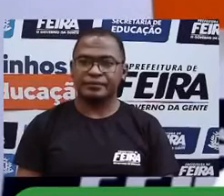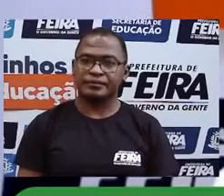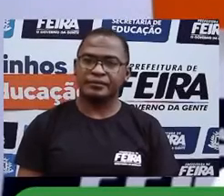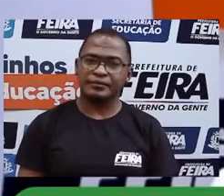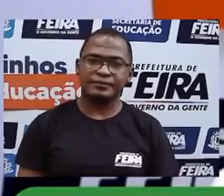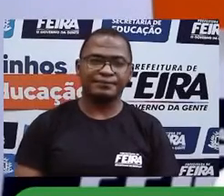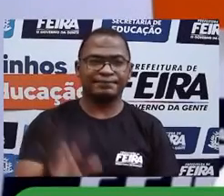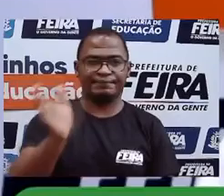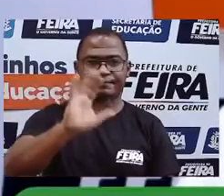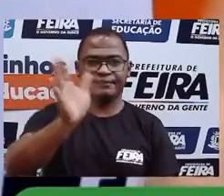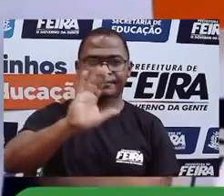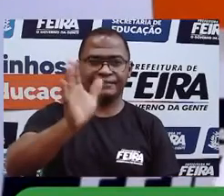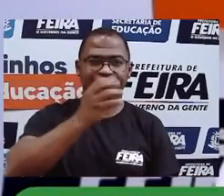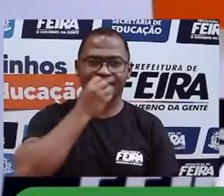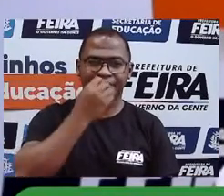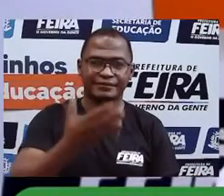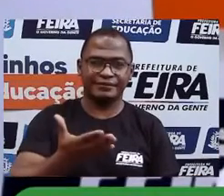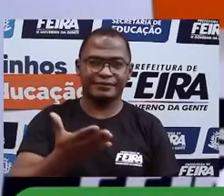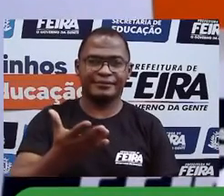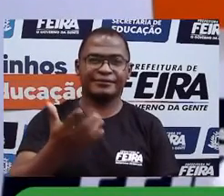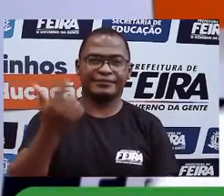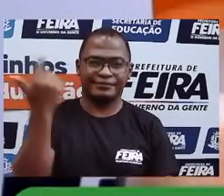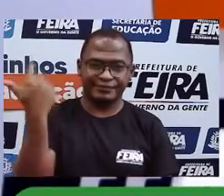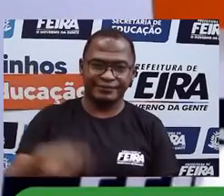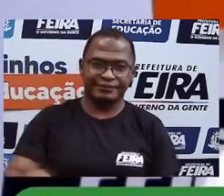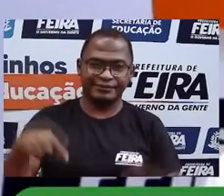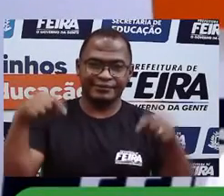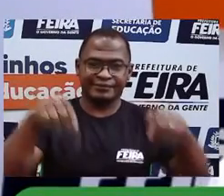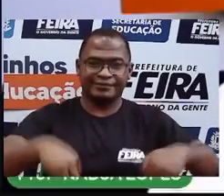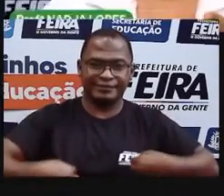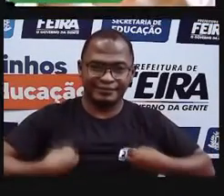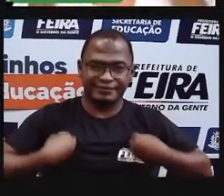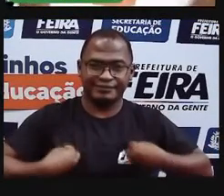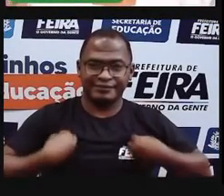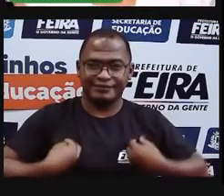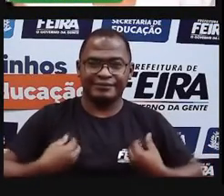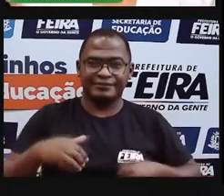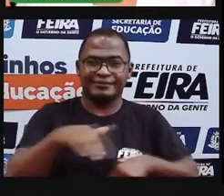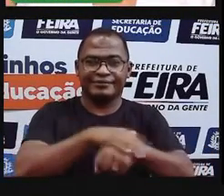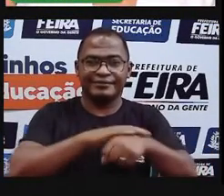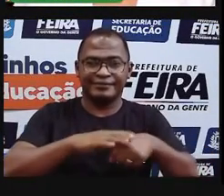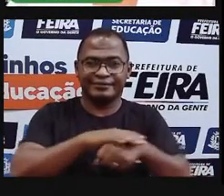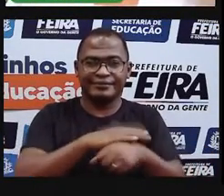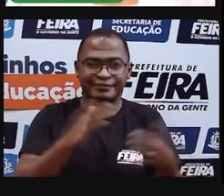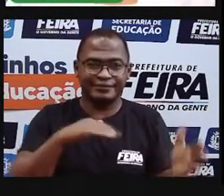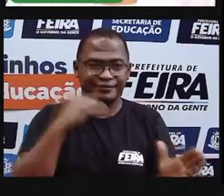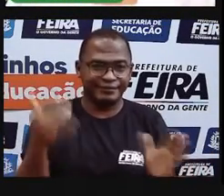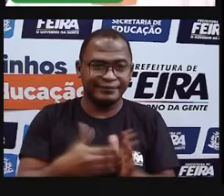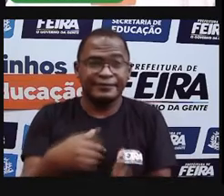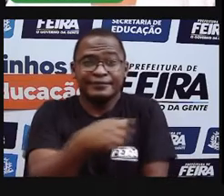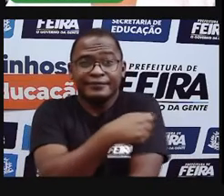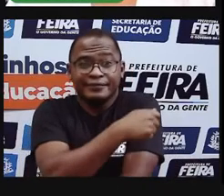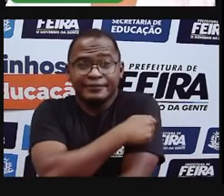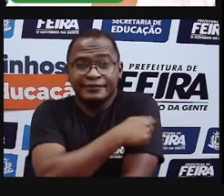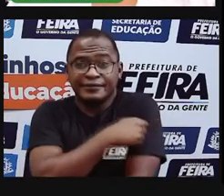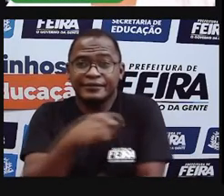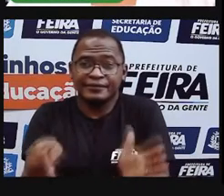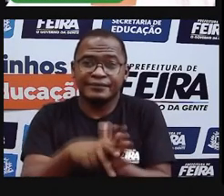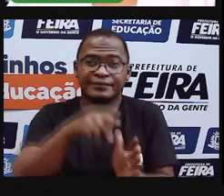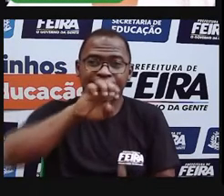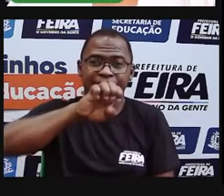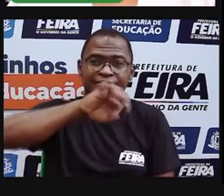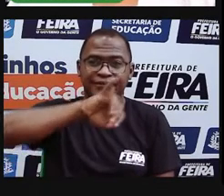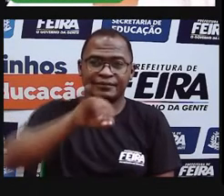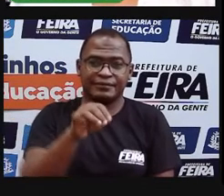Olá! Estou aqui mais uma vez para falar com vocês, alunos da EJA. E hoje a nossa aula,